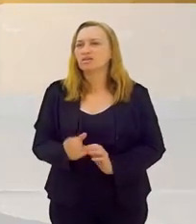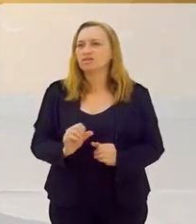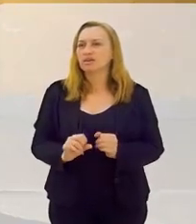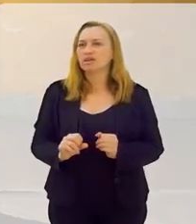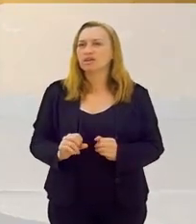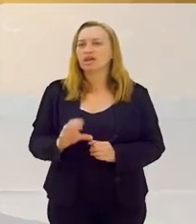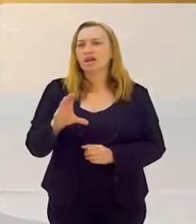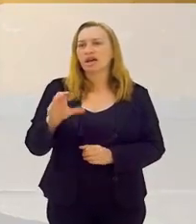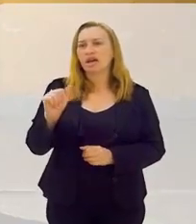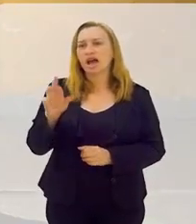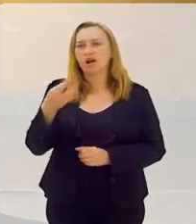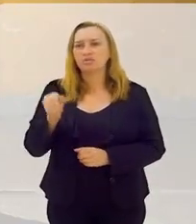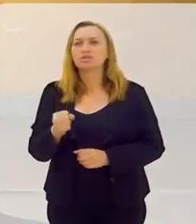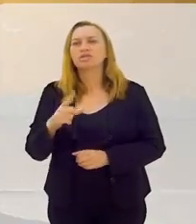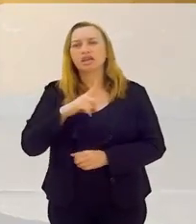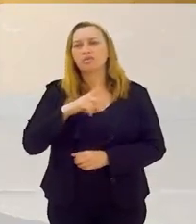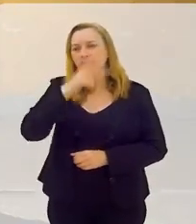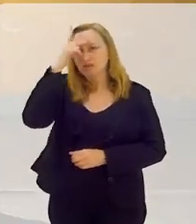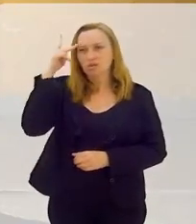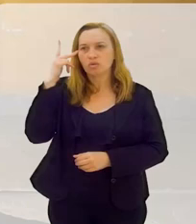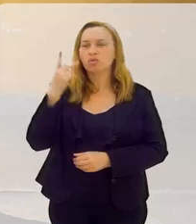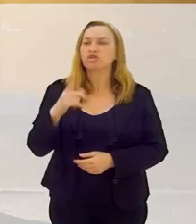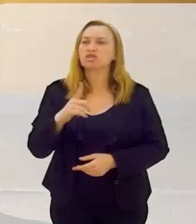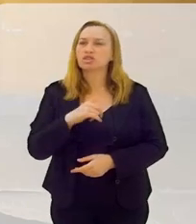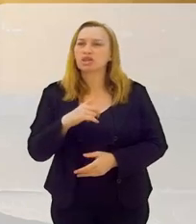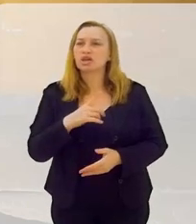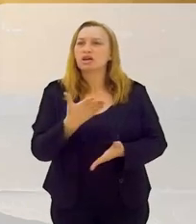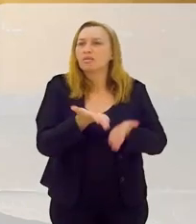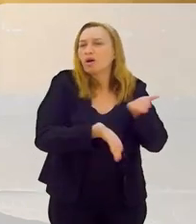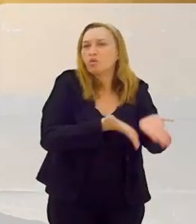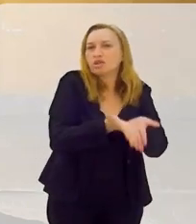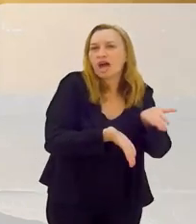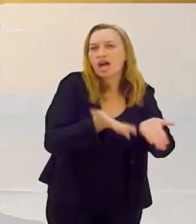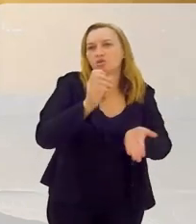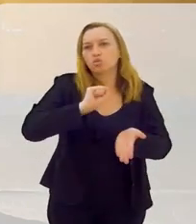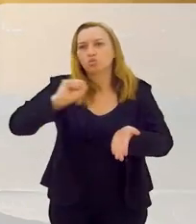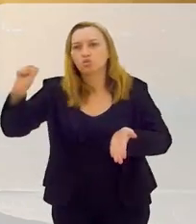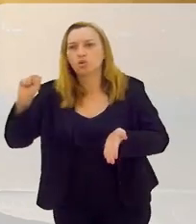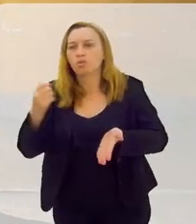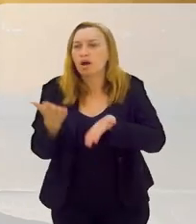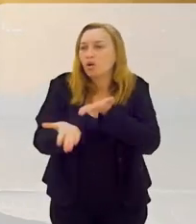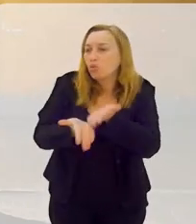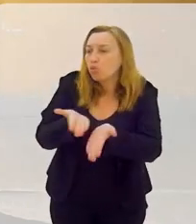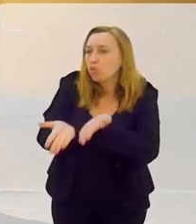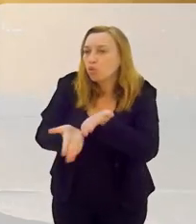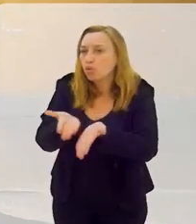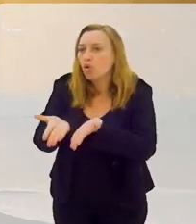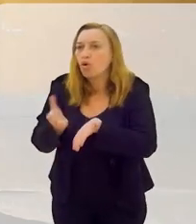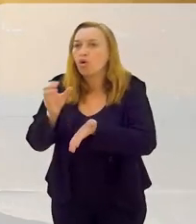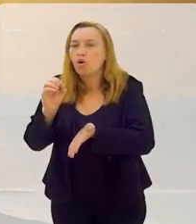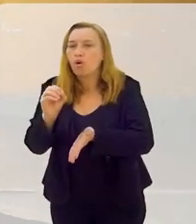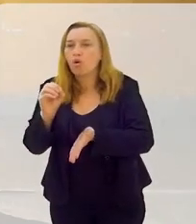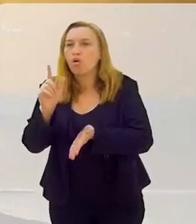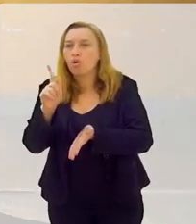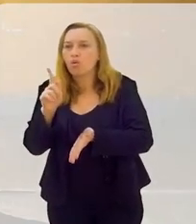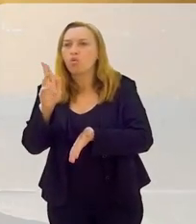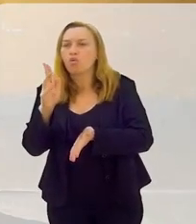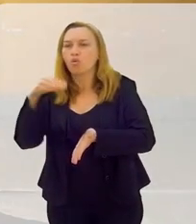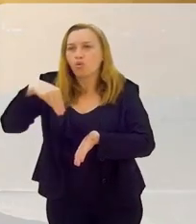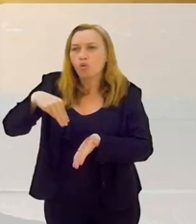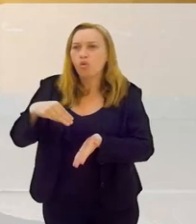a respeito do cargo. Existem pessoas que têm cargo para ou cuidar de Exu, ou para cuidar de Ogum,